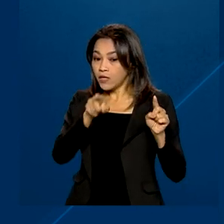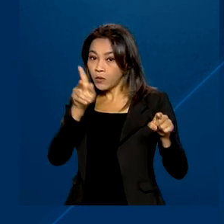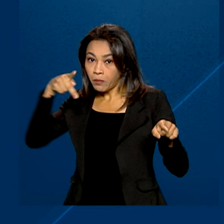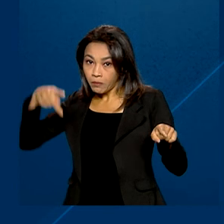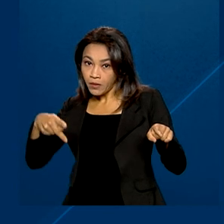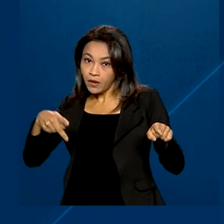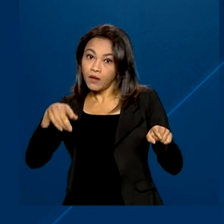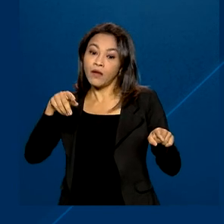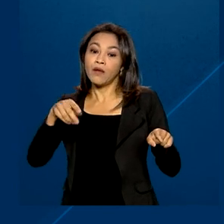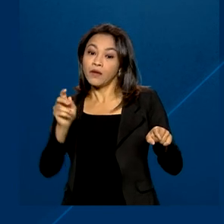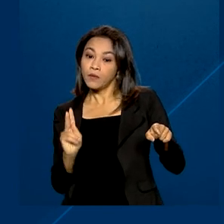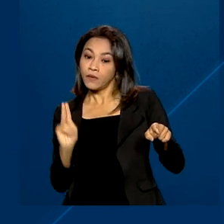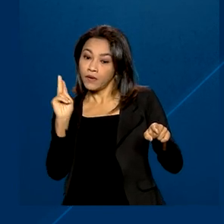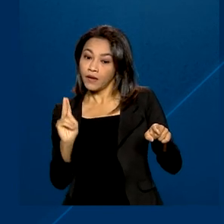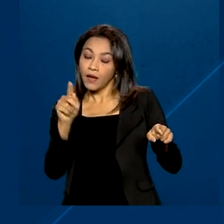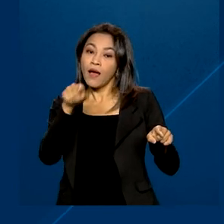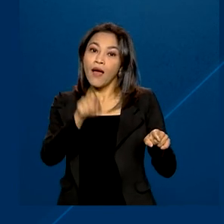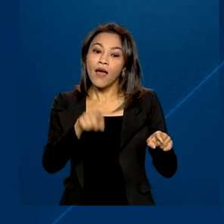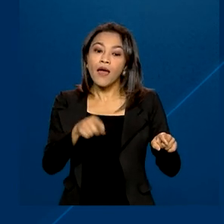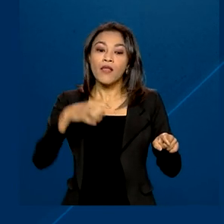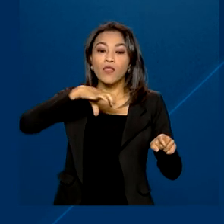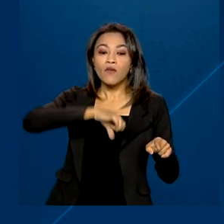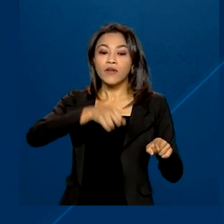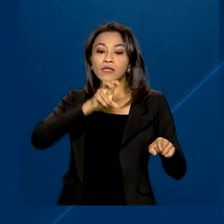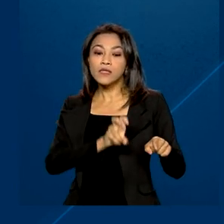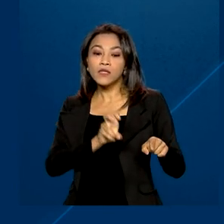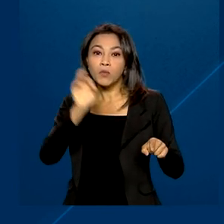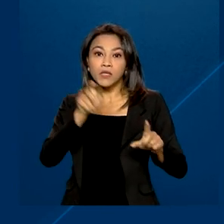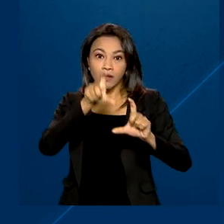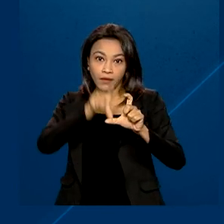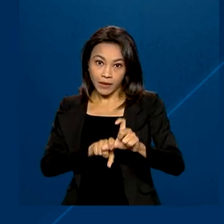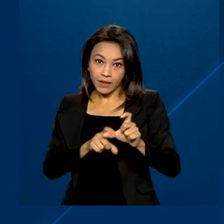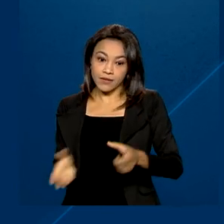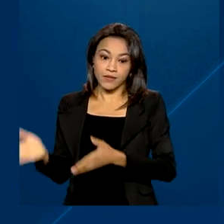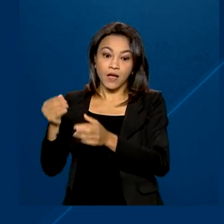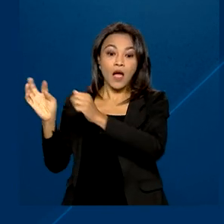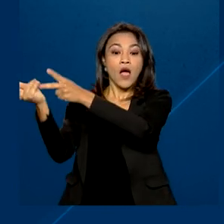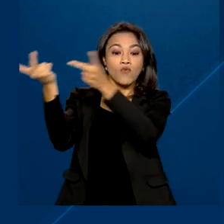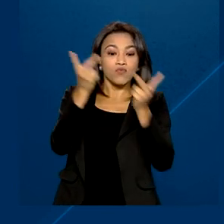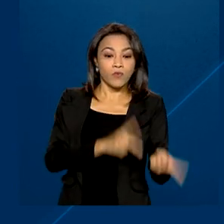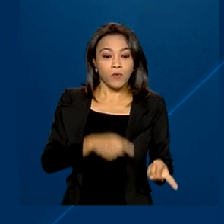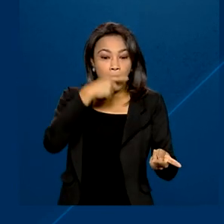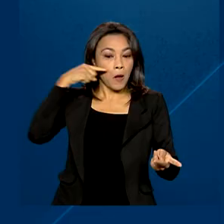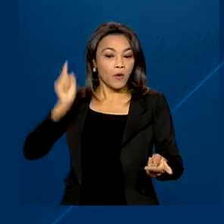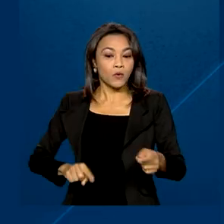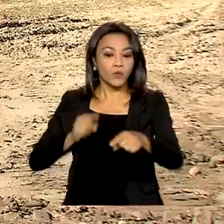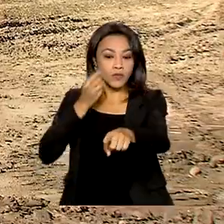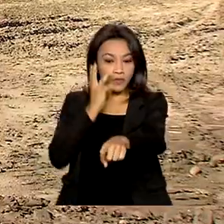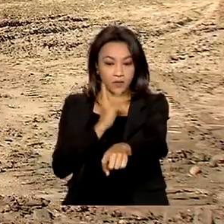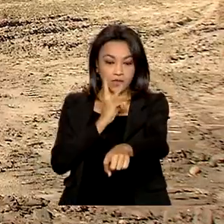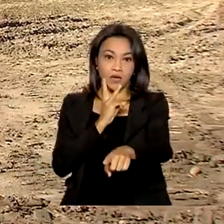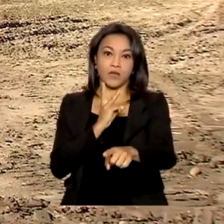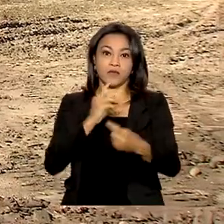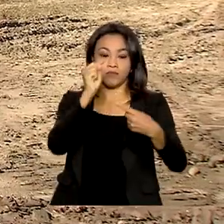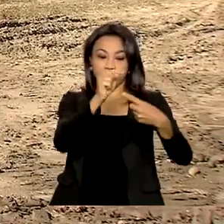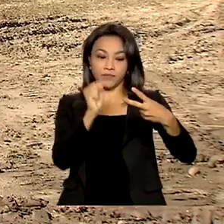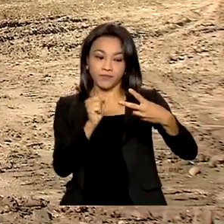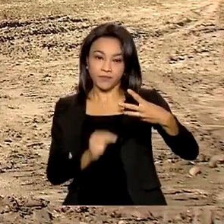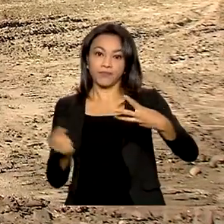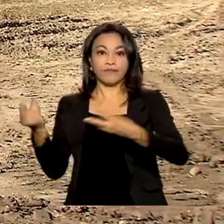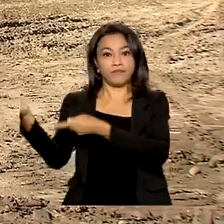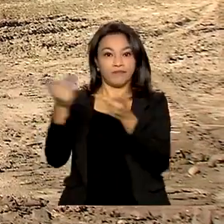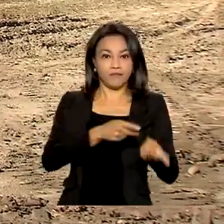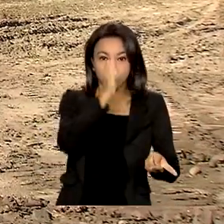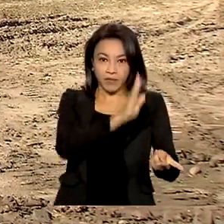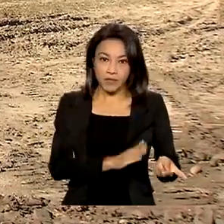dependência externa chega a 95%. A Rússia fornece os três produtos ao Brasil. Tereza Cristina afirmou que o